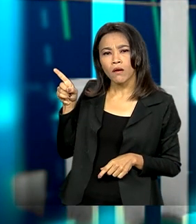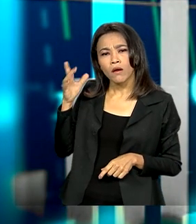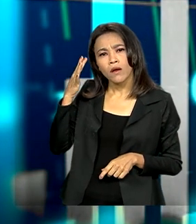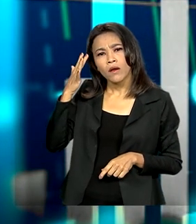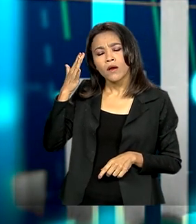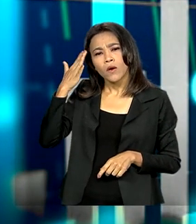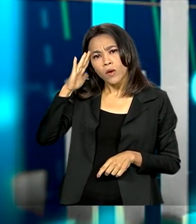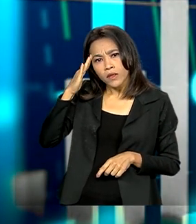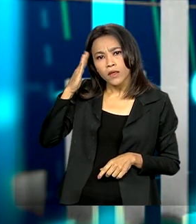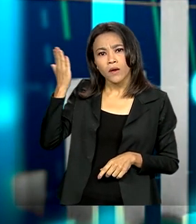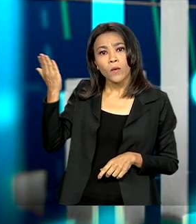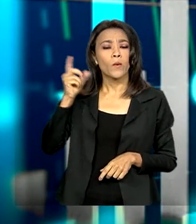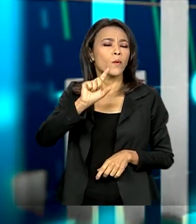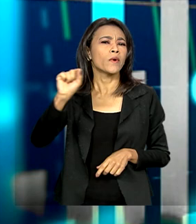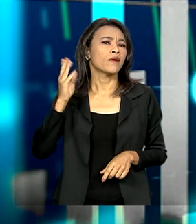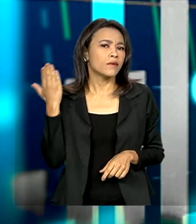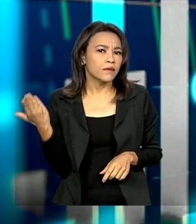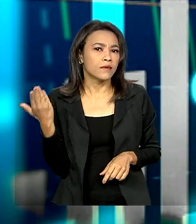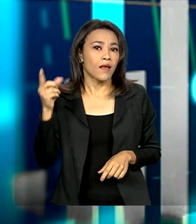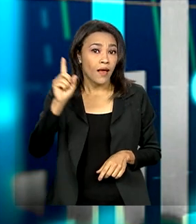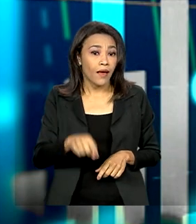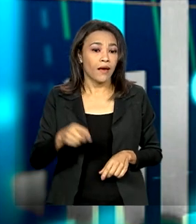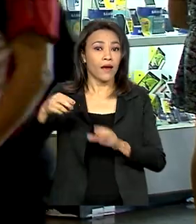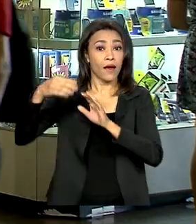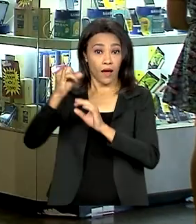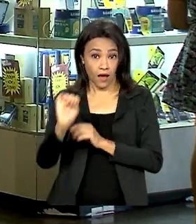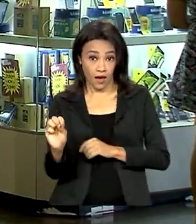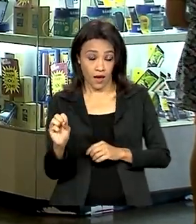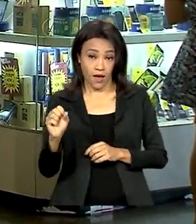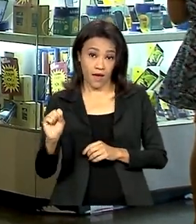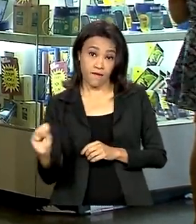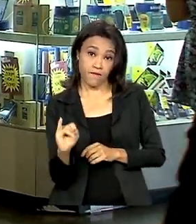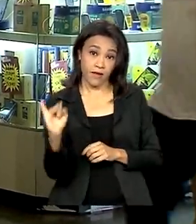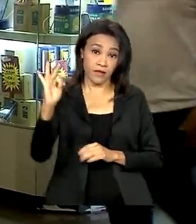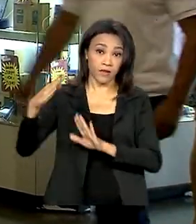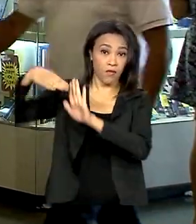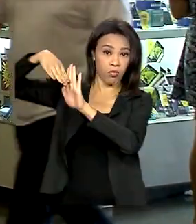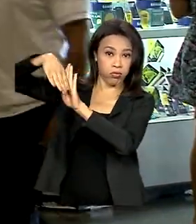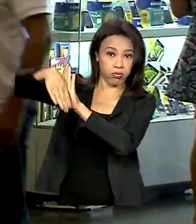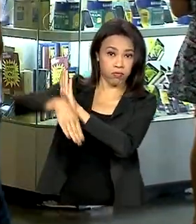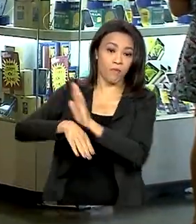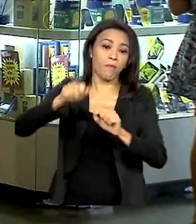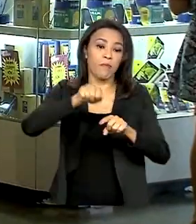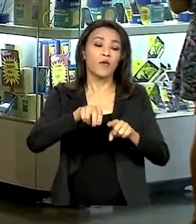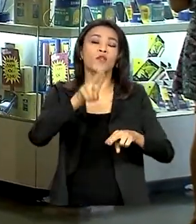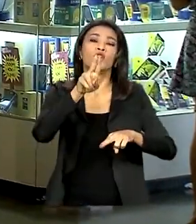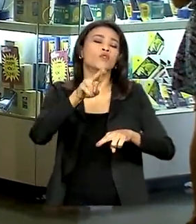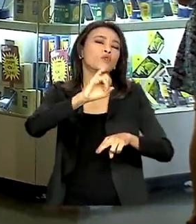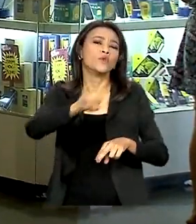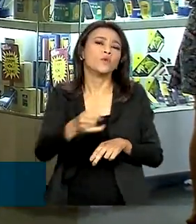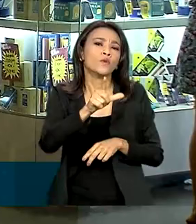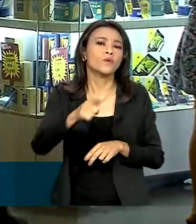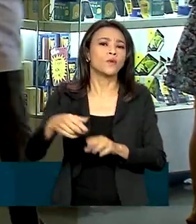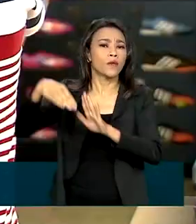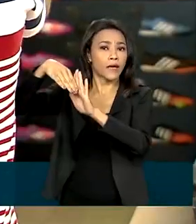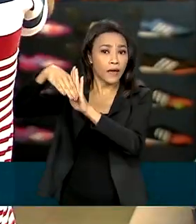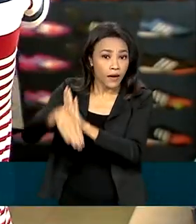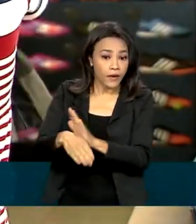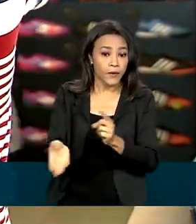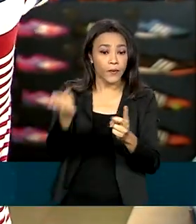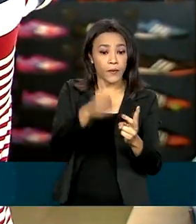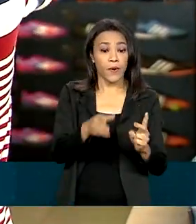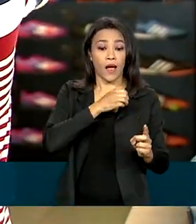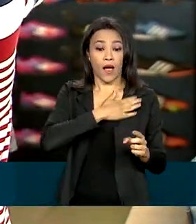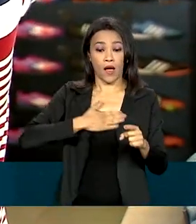principal. Basicamente, a deflação. Em julho, os preços caíram em 0,68%, em